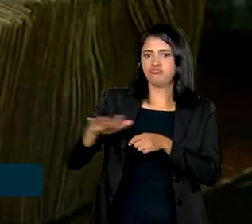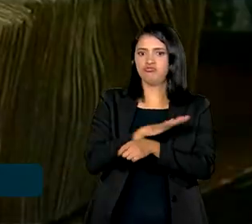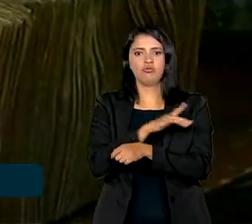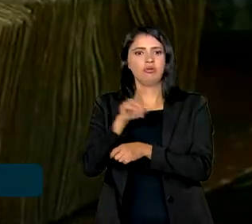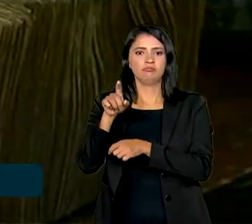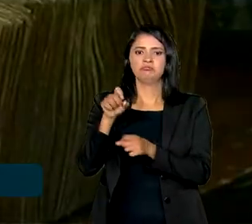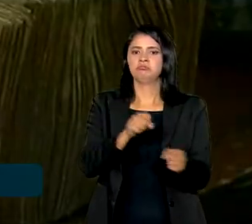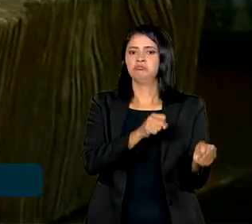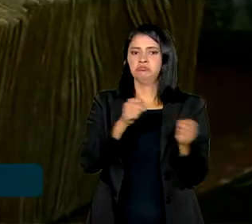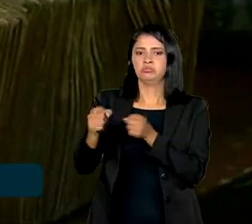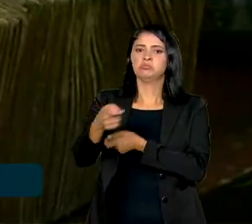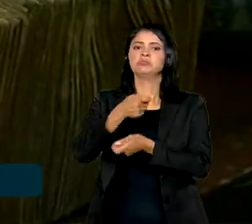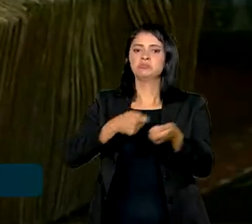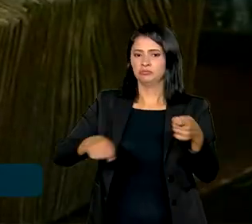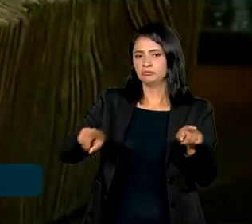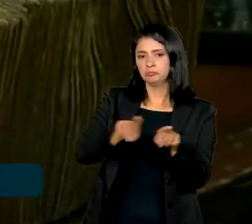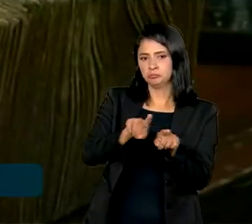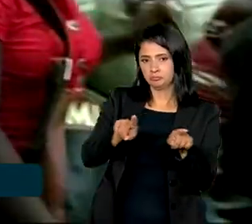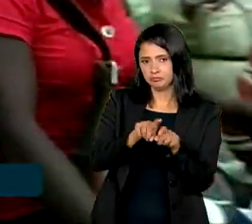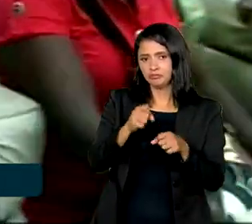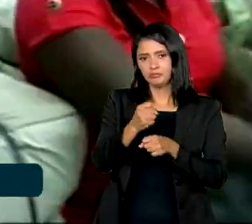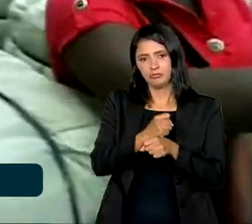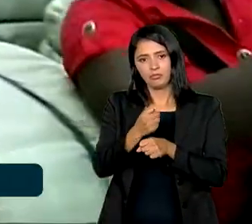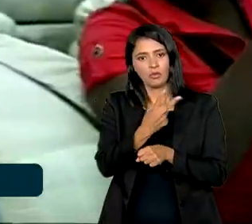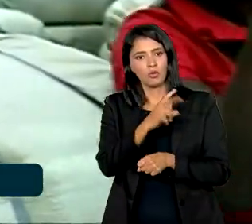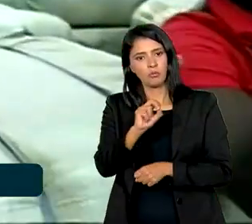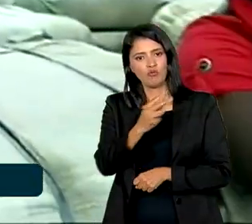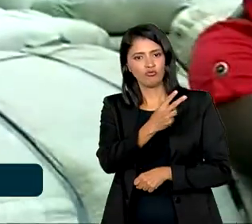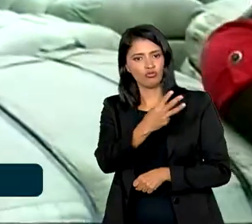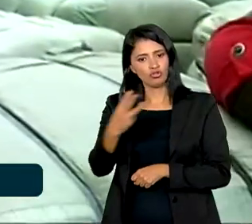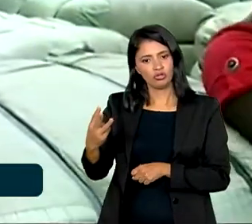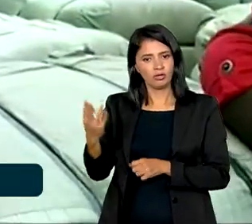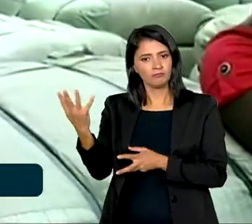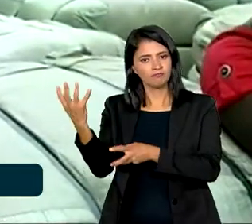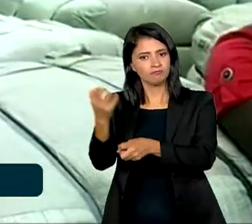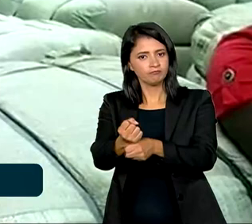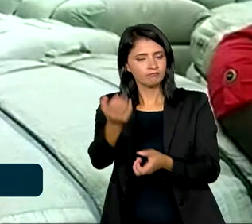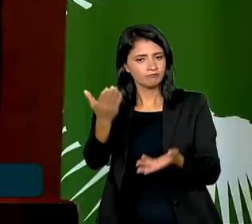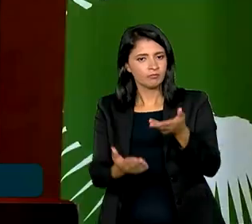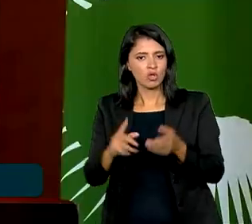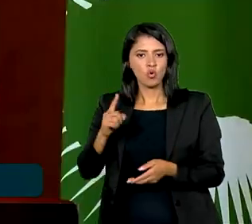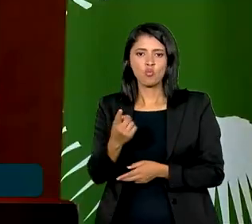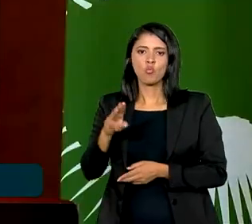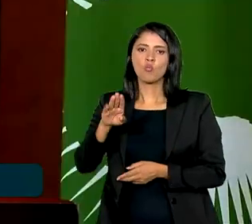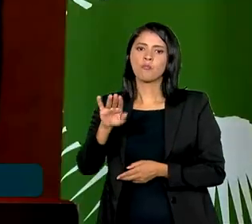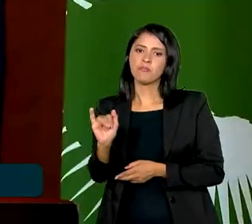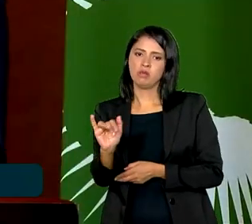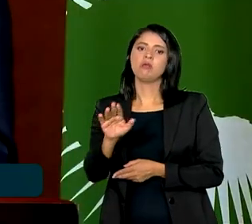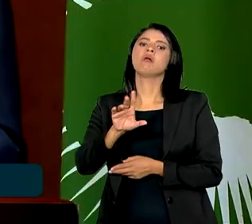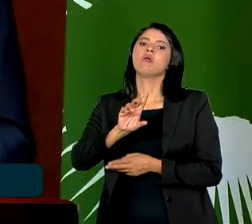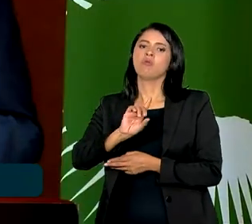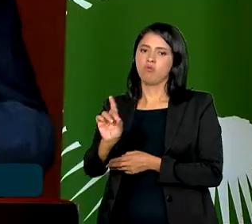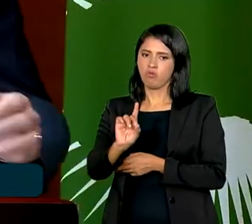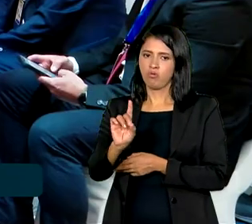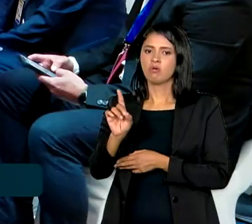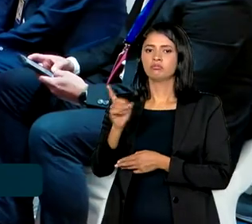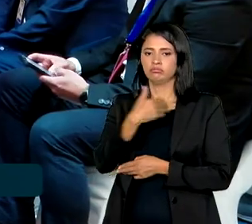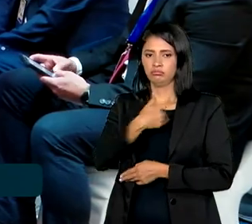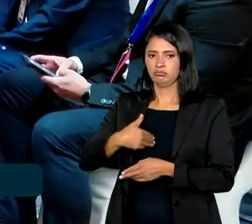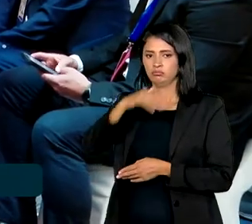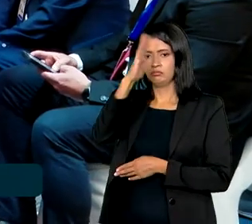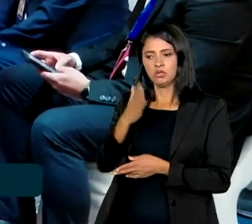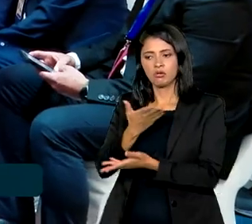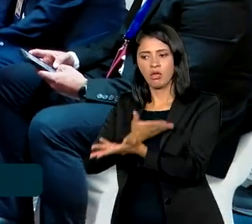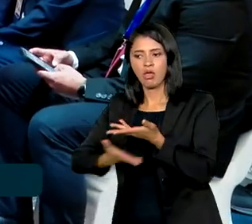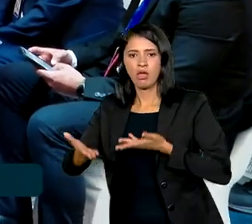é uma potência econômica. Em 2023, a balança comercial foi de 1 bilhão de dólares. O governo brasileiro pretende ampliar os